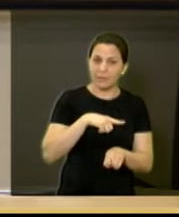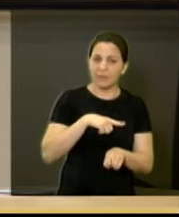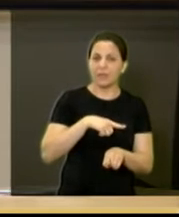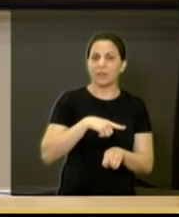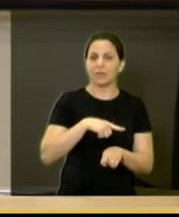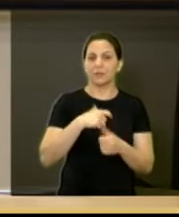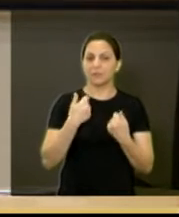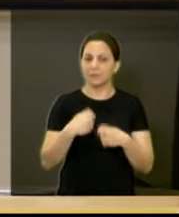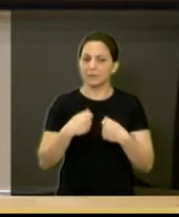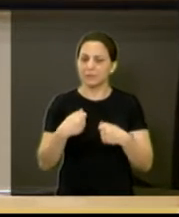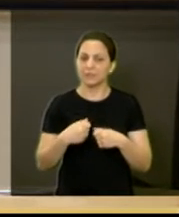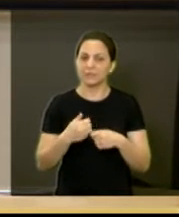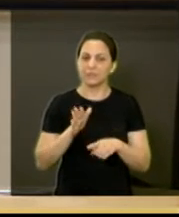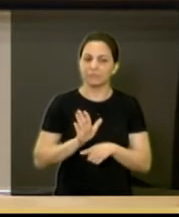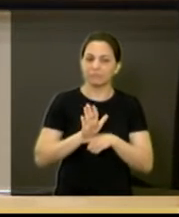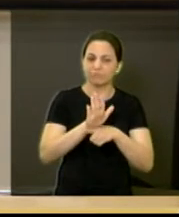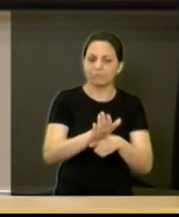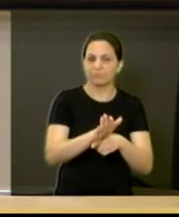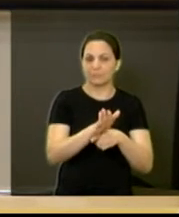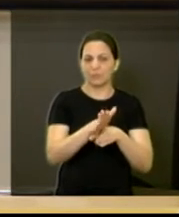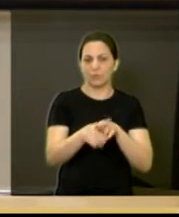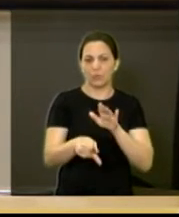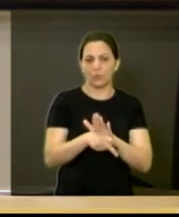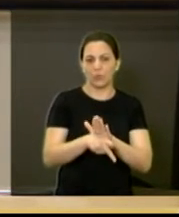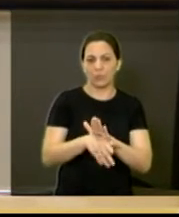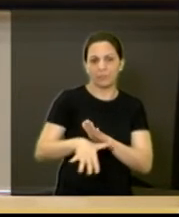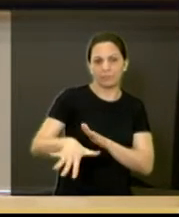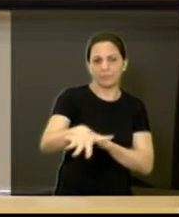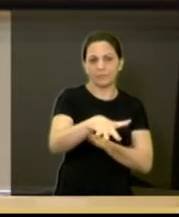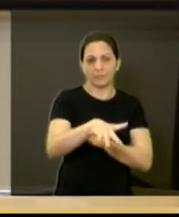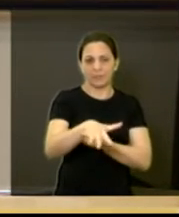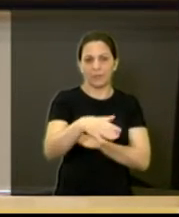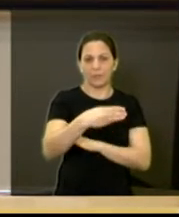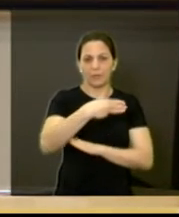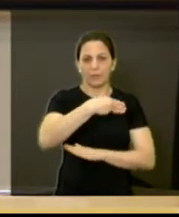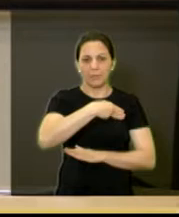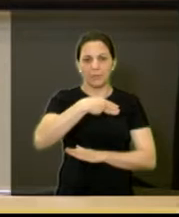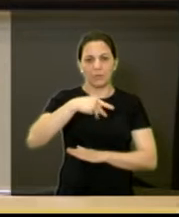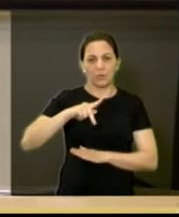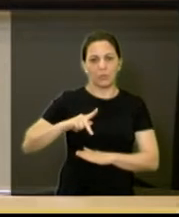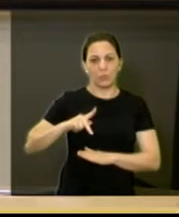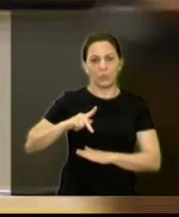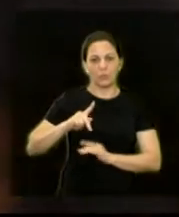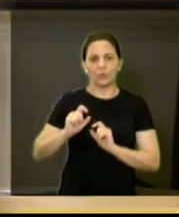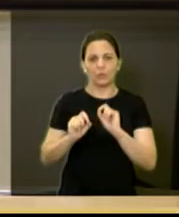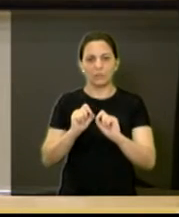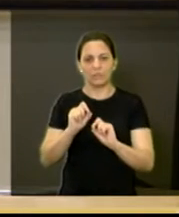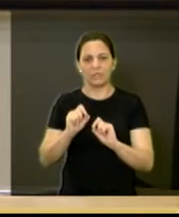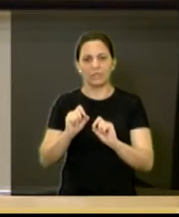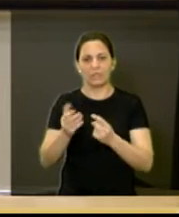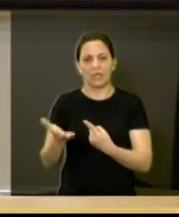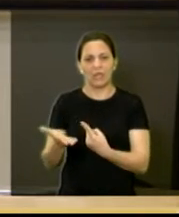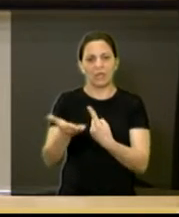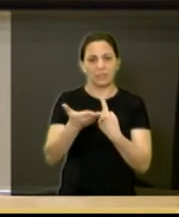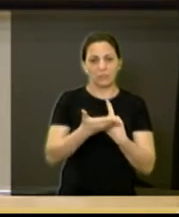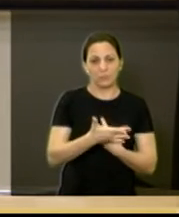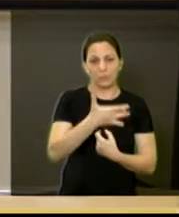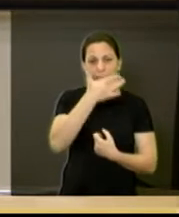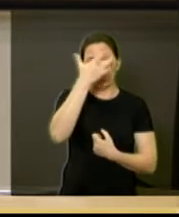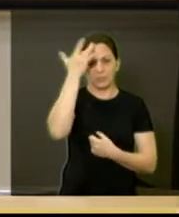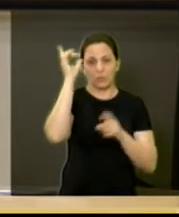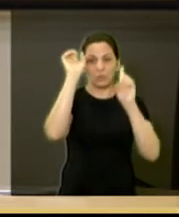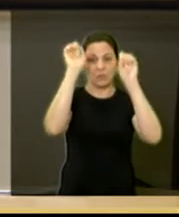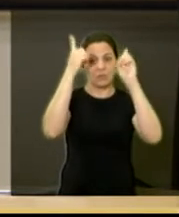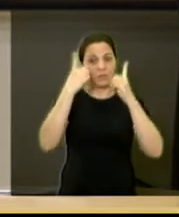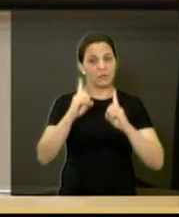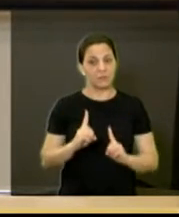demanda que vem circulando aí pelo Ministério Público, que é a questão do atendimento a pessoas com